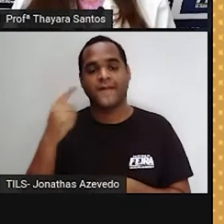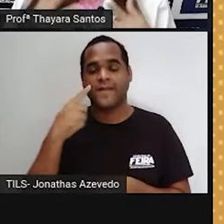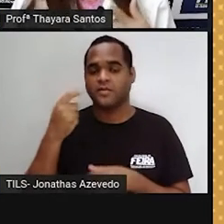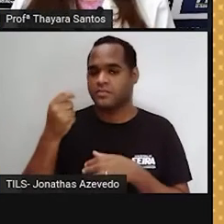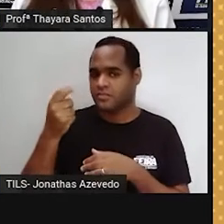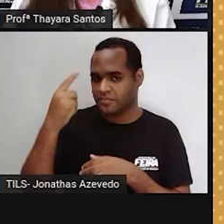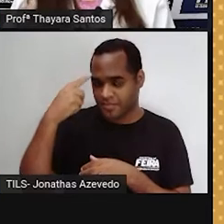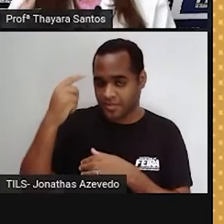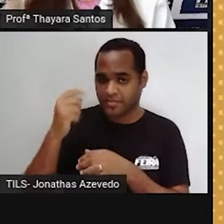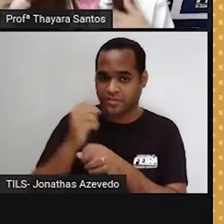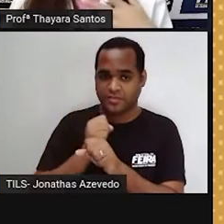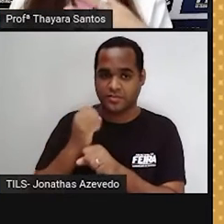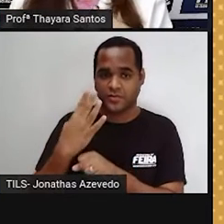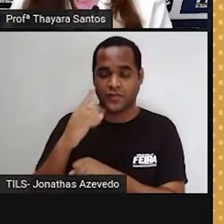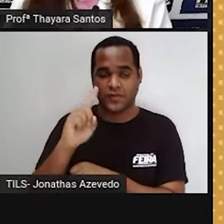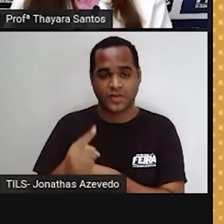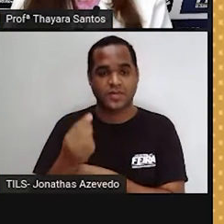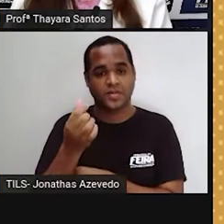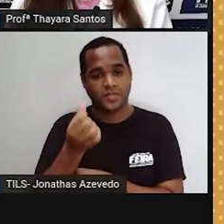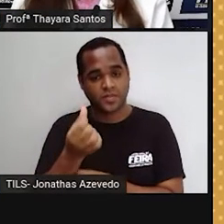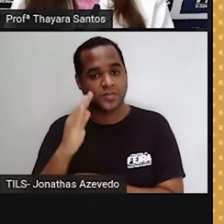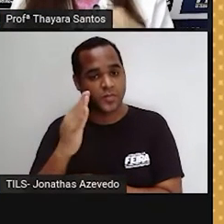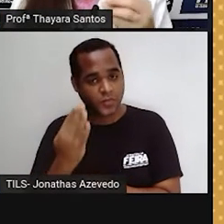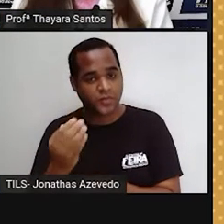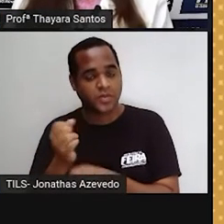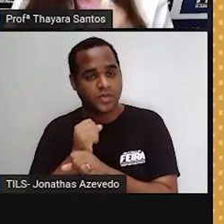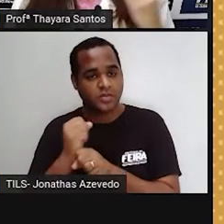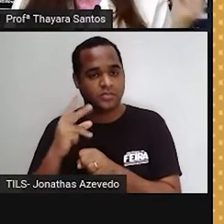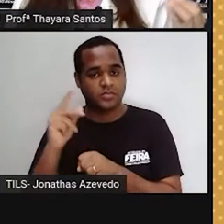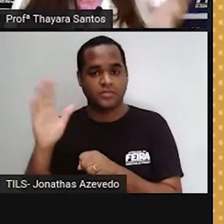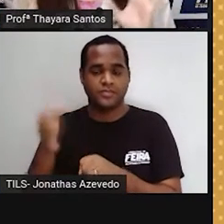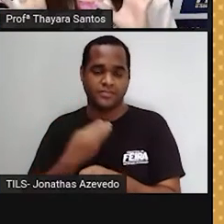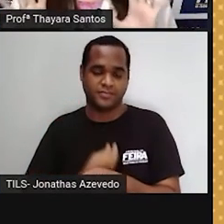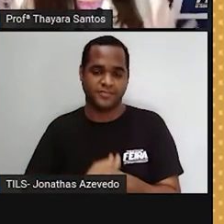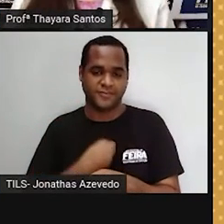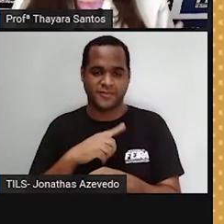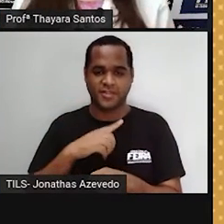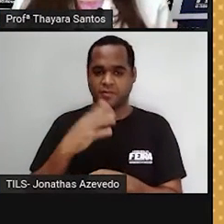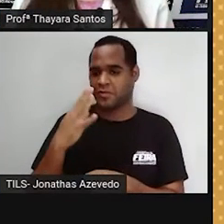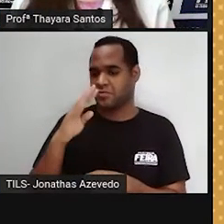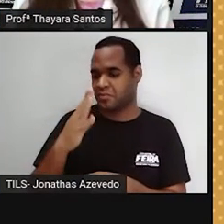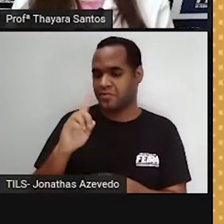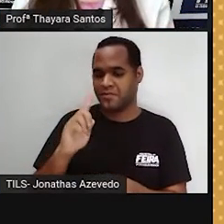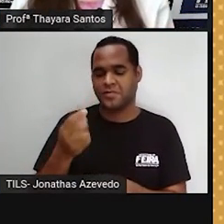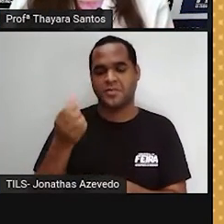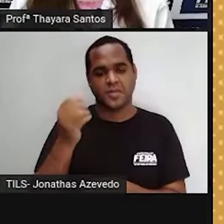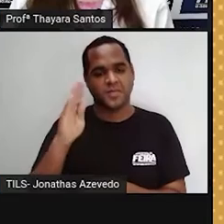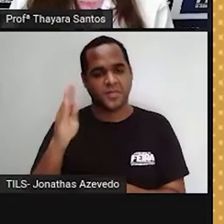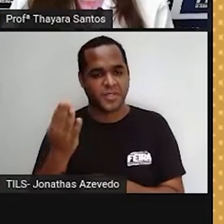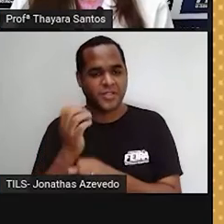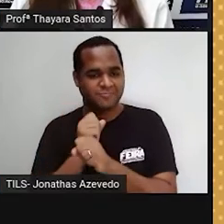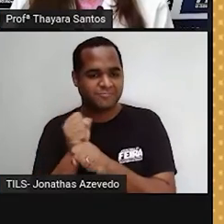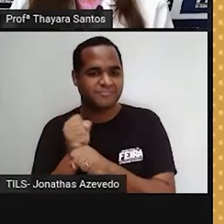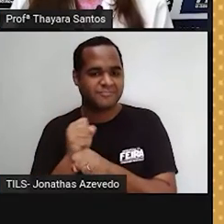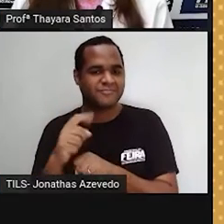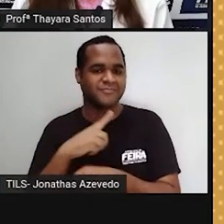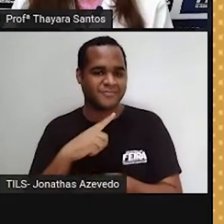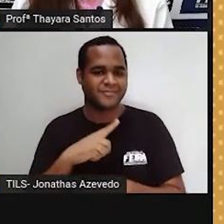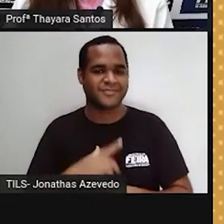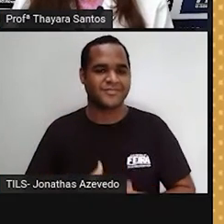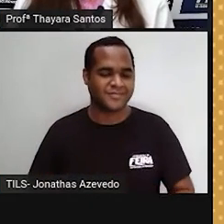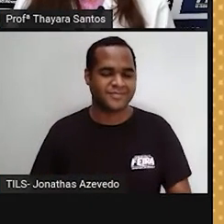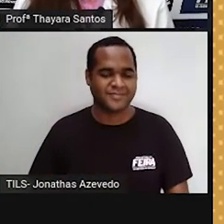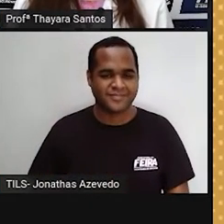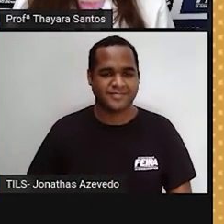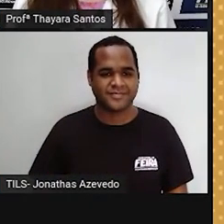Terra se formou há 4,6 bilhões de anos e o Sol já existia, então, ele tem pelo menos aí esses 4,6 bilhões de anos